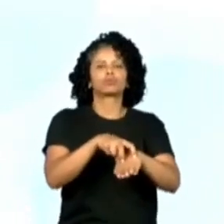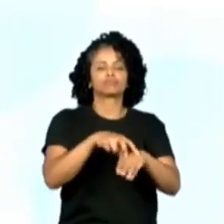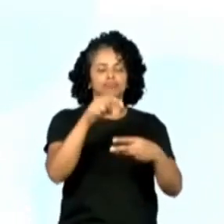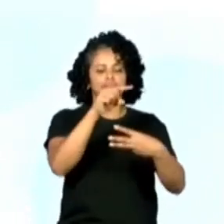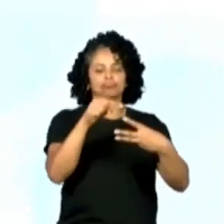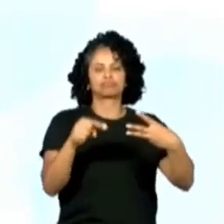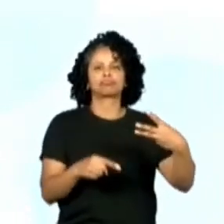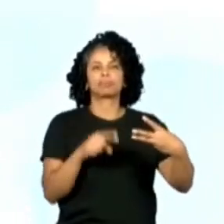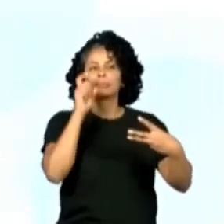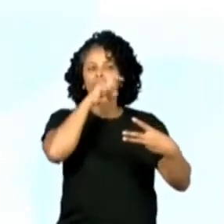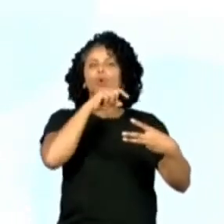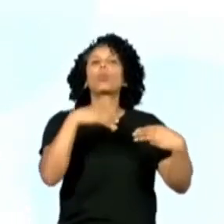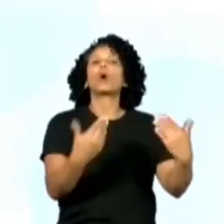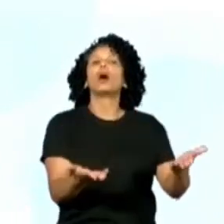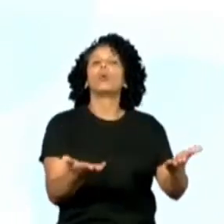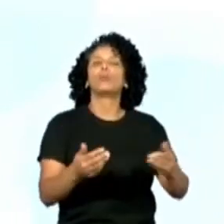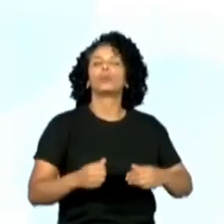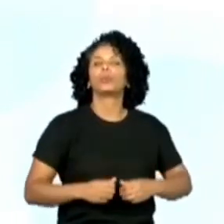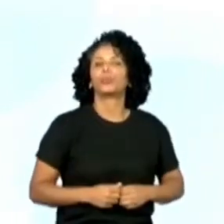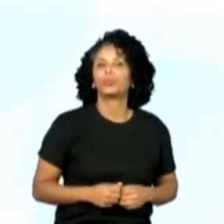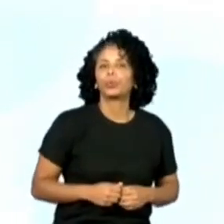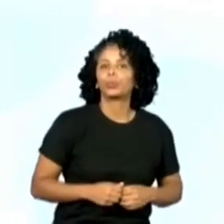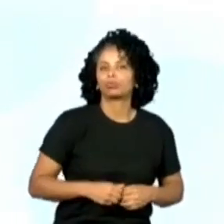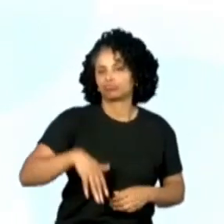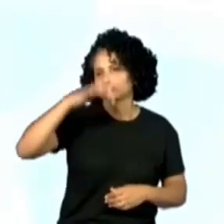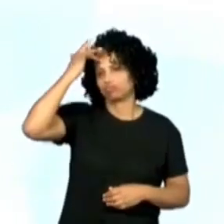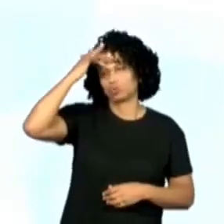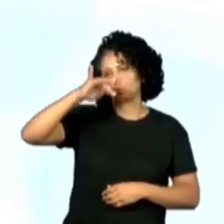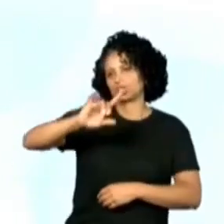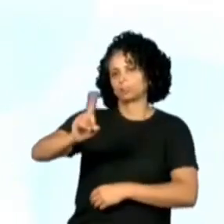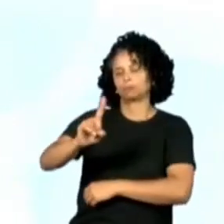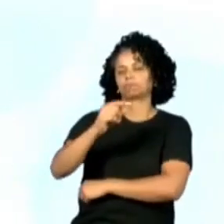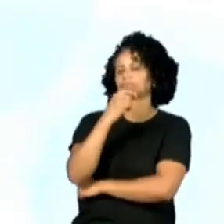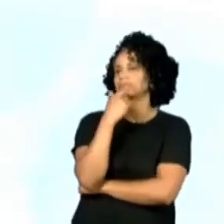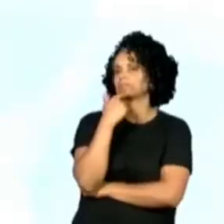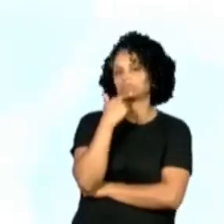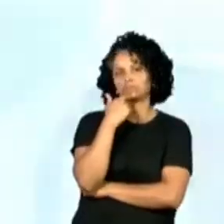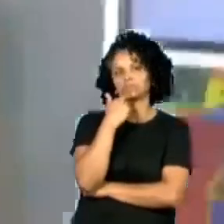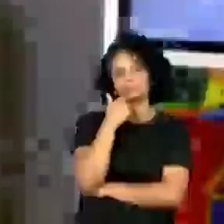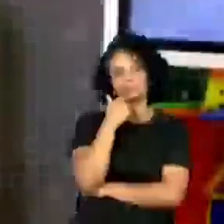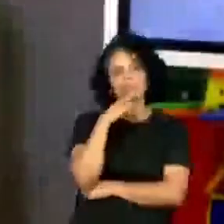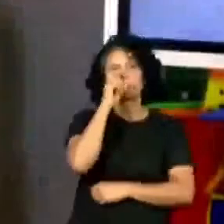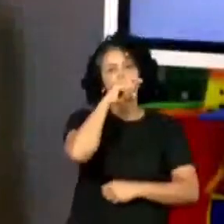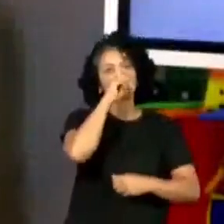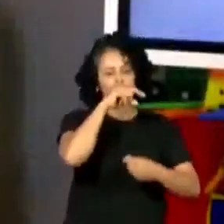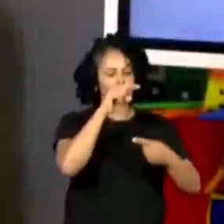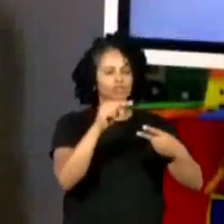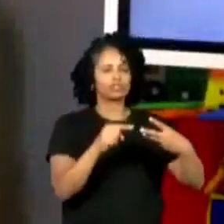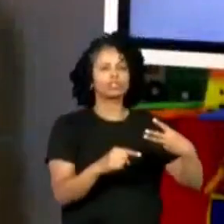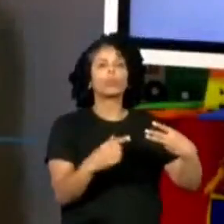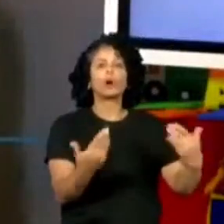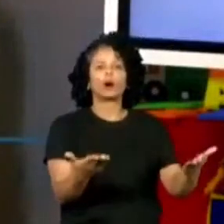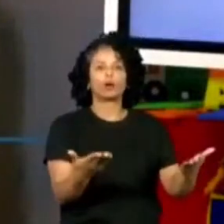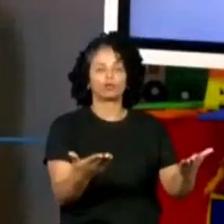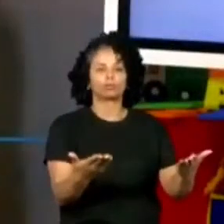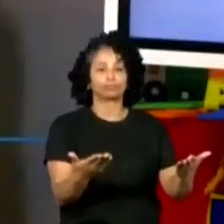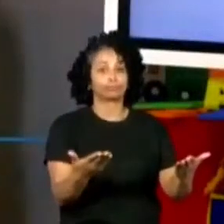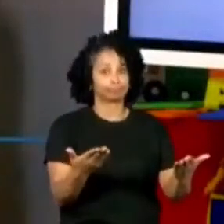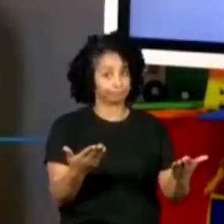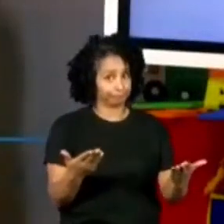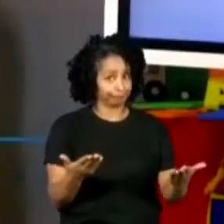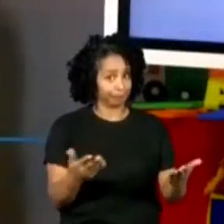Não sei, Prô. Não sabe a mentira? Não sei. Agora eu vou falar uma coisa só para vocês, ó. Só eu e vocês aí.